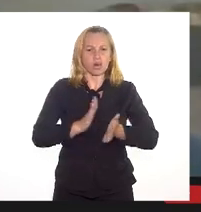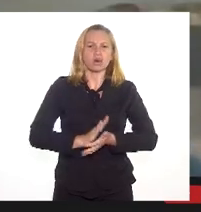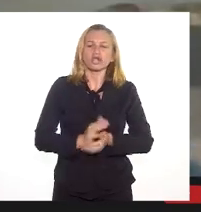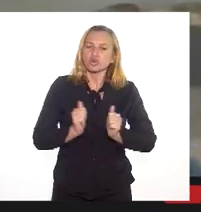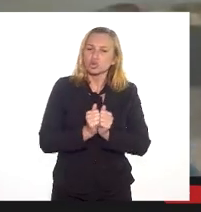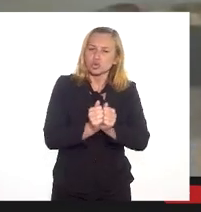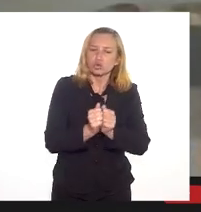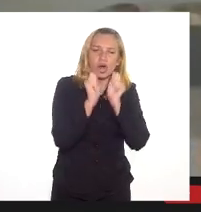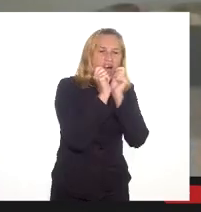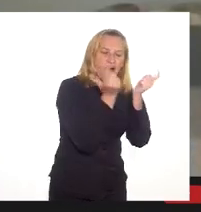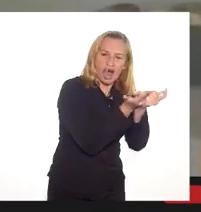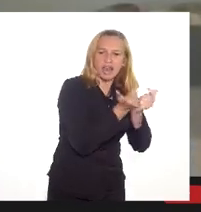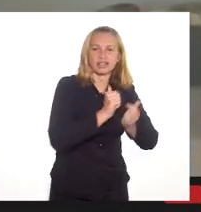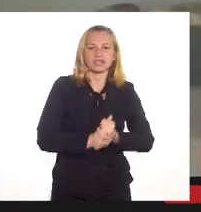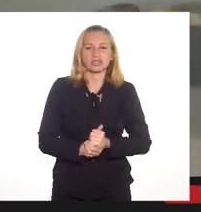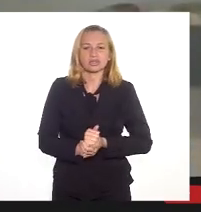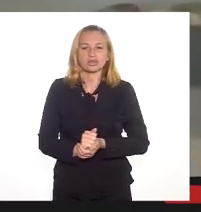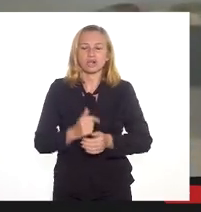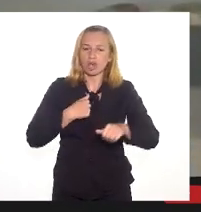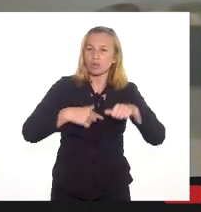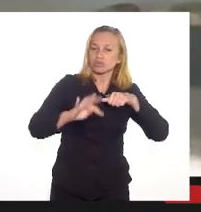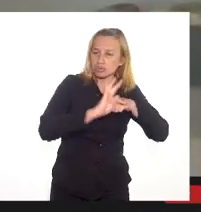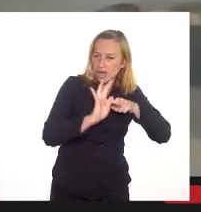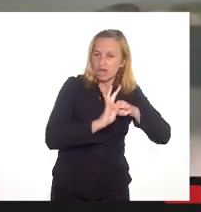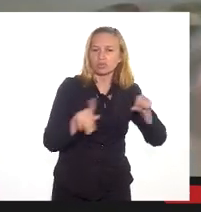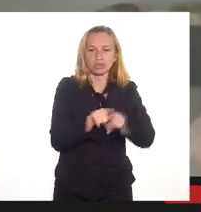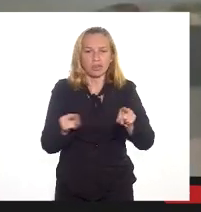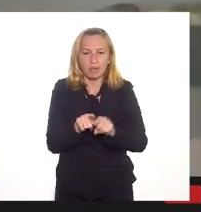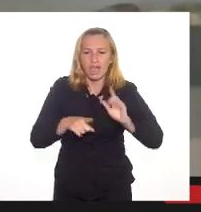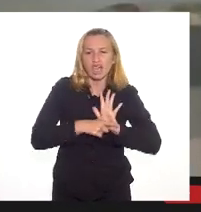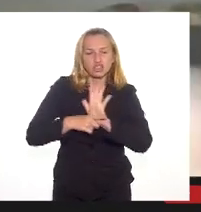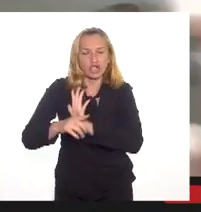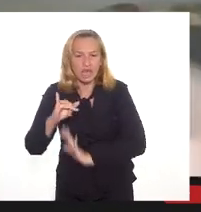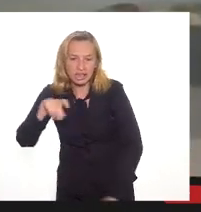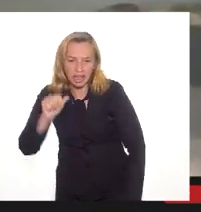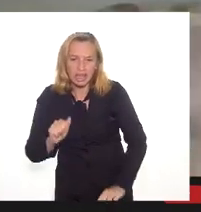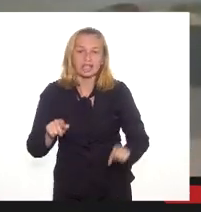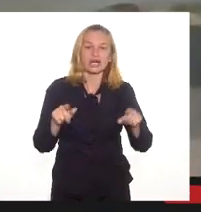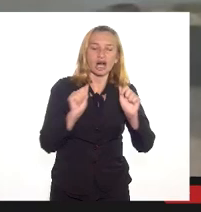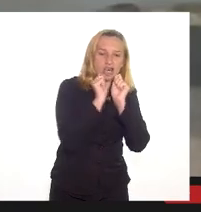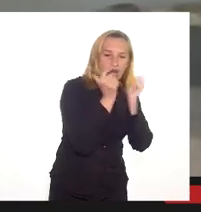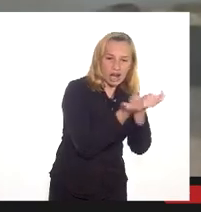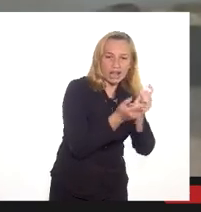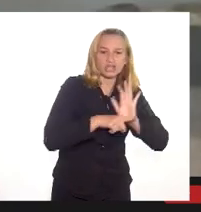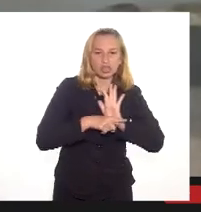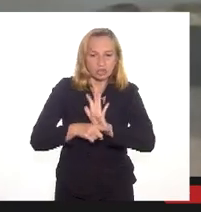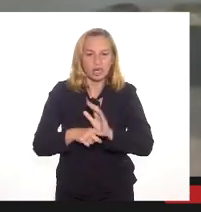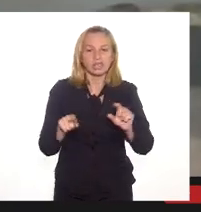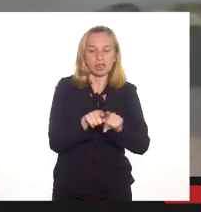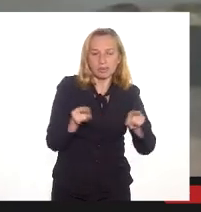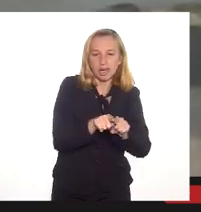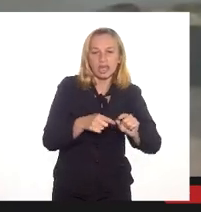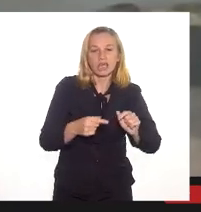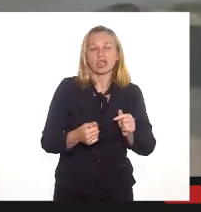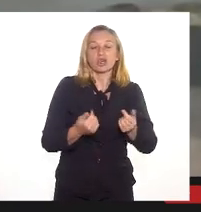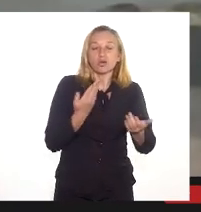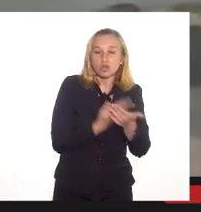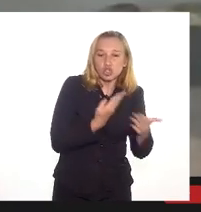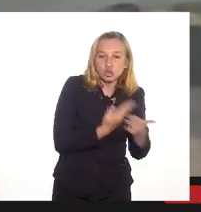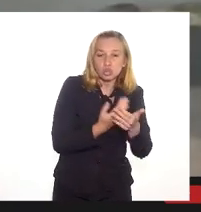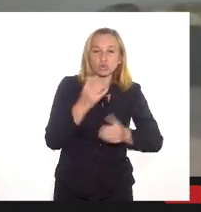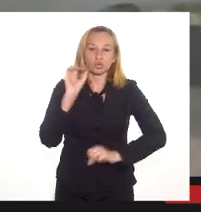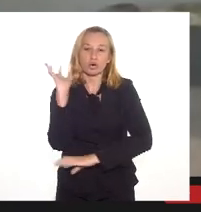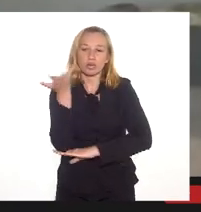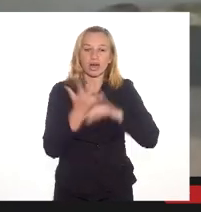junto à LERJ e como técnico também, e ajudar o INEA, e ajudar a LERJ a avaliar o estudo ambiental. E se não